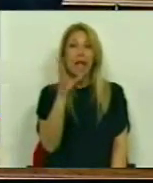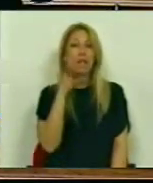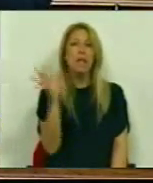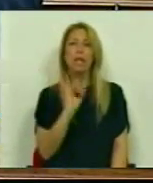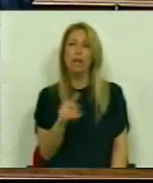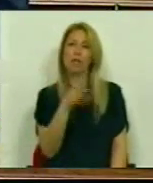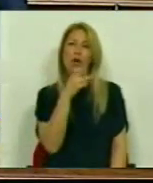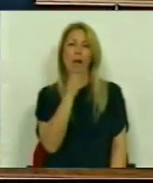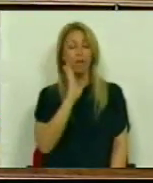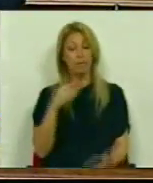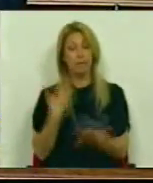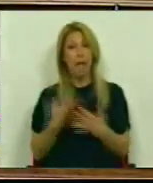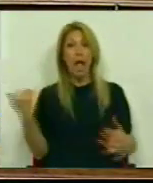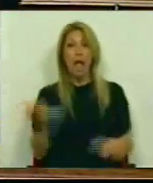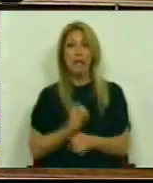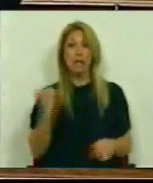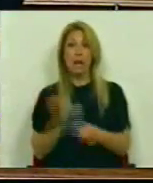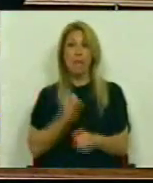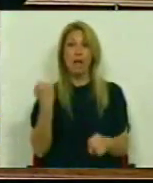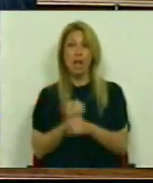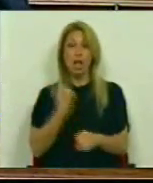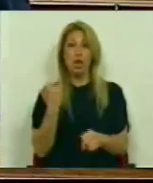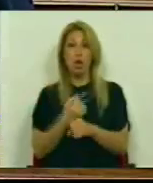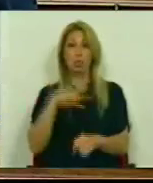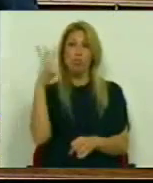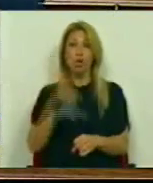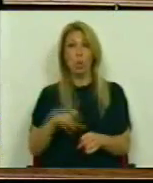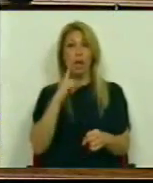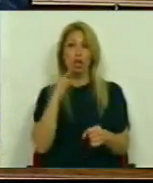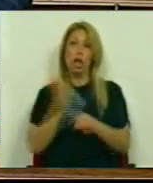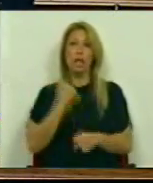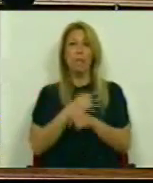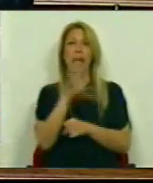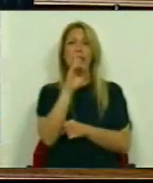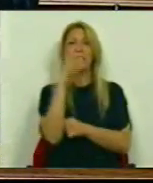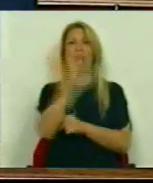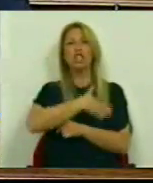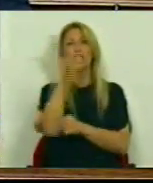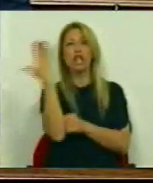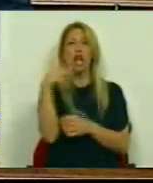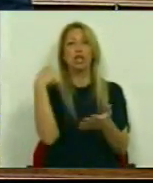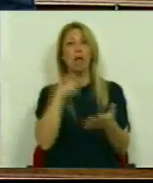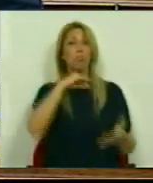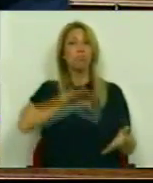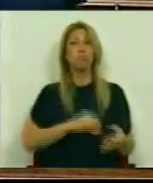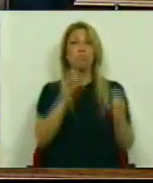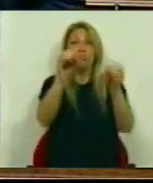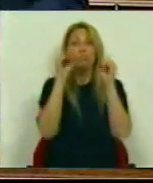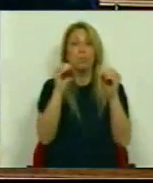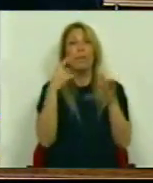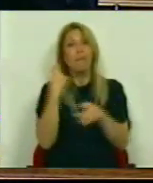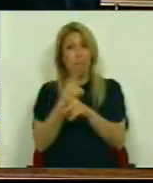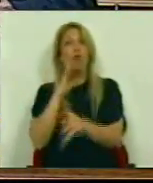os trabalhadores portugueses A trabalhar mais 16 dias à borla Para além dos 4 dias Dos feriados que querem eliminar Se